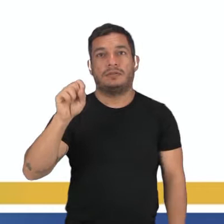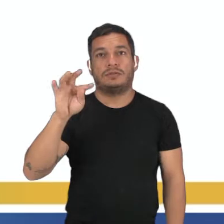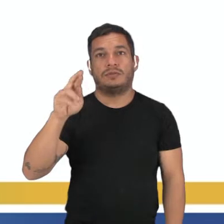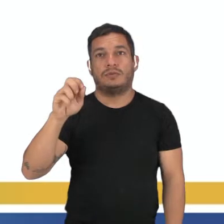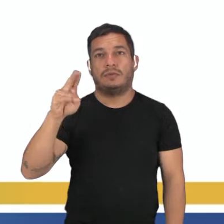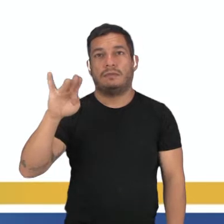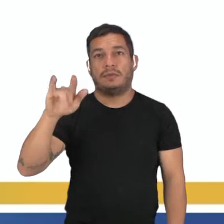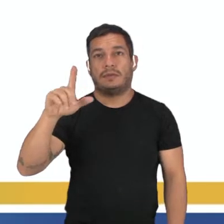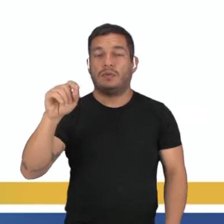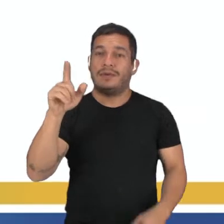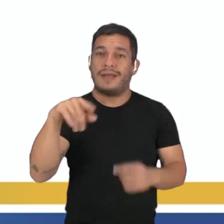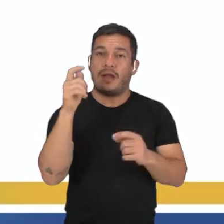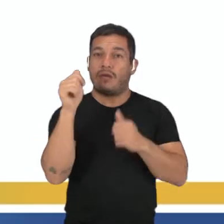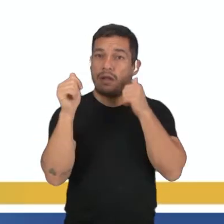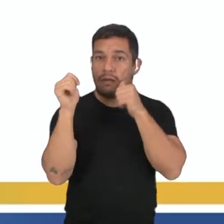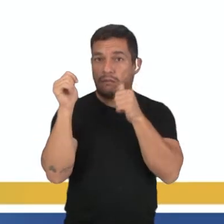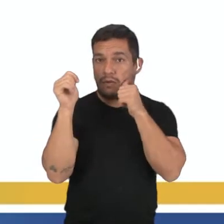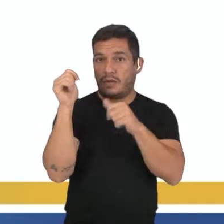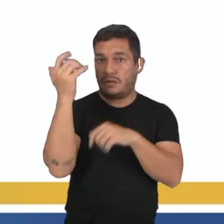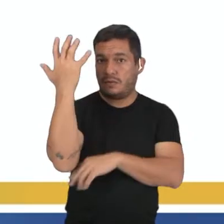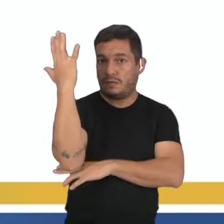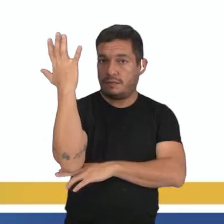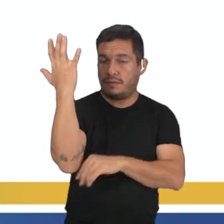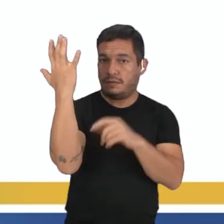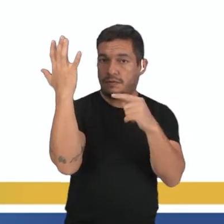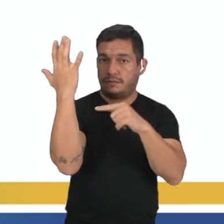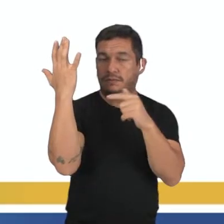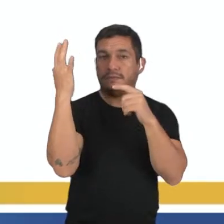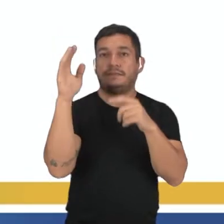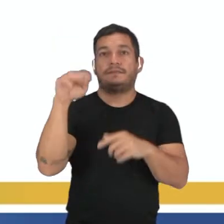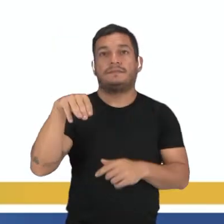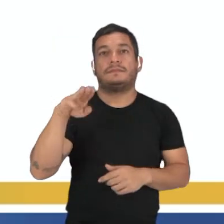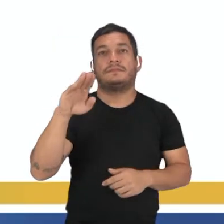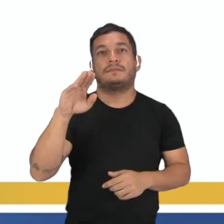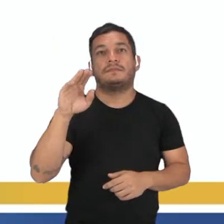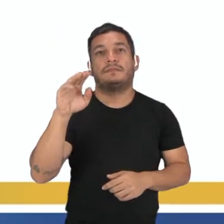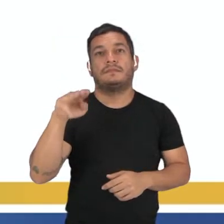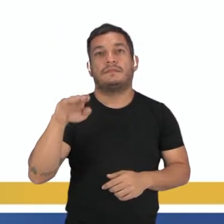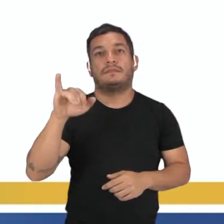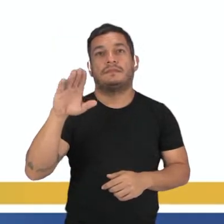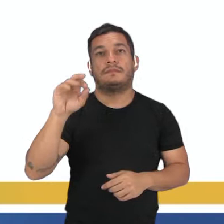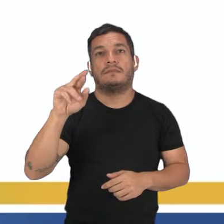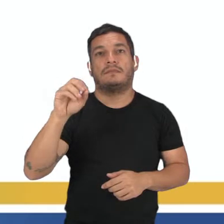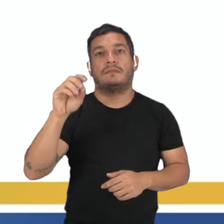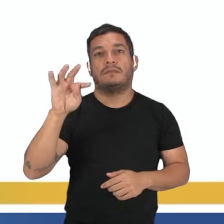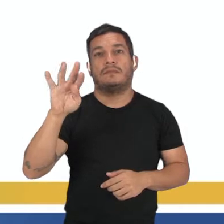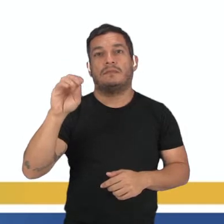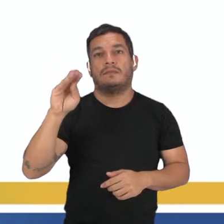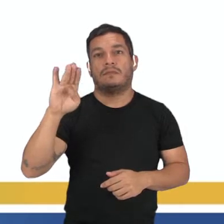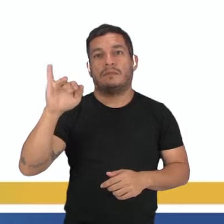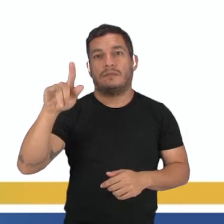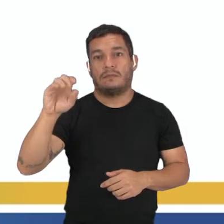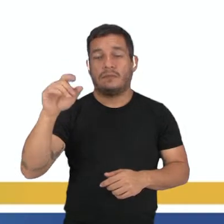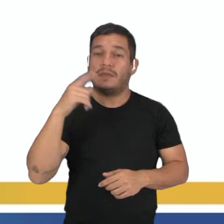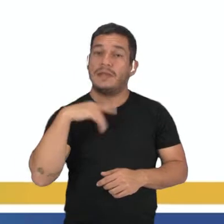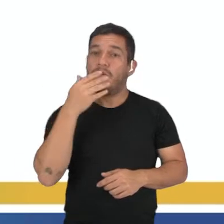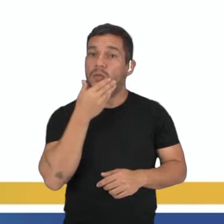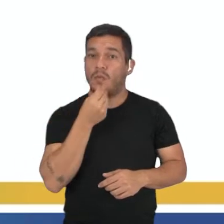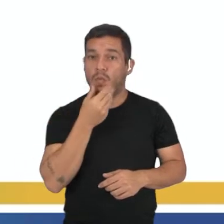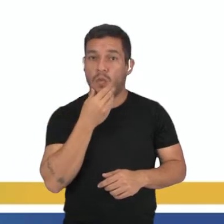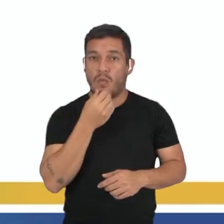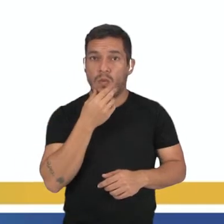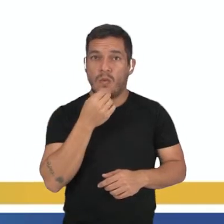feminino, a parte feminina desse pinheiro. E no microstrópulo nós temos aí a parte masculina, tá,